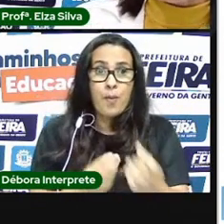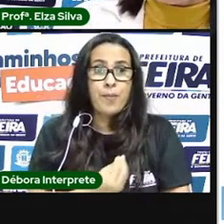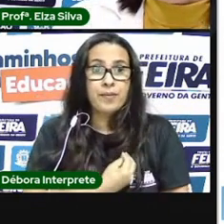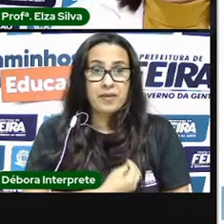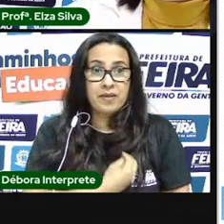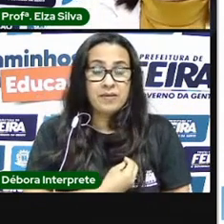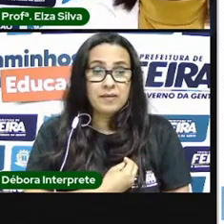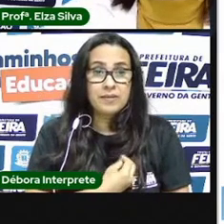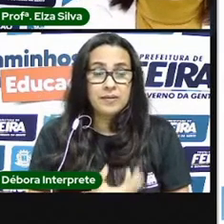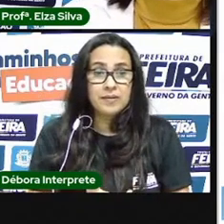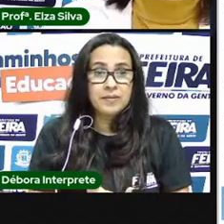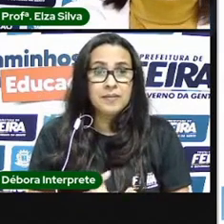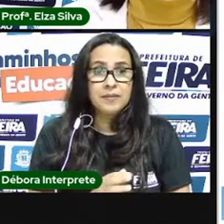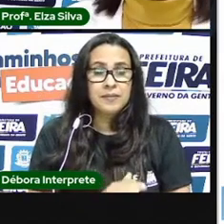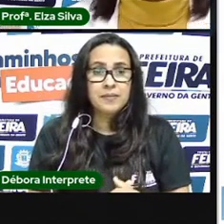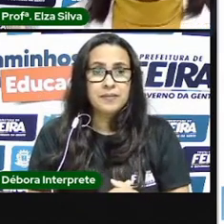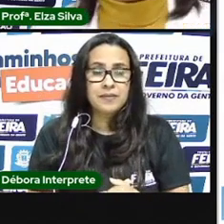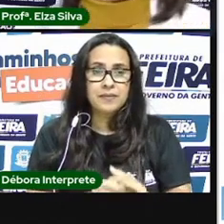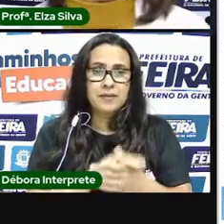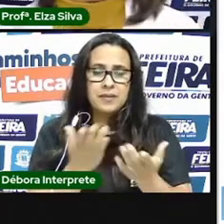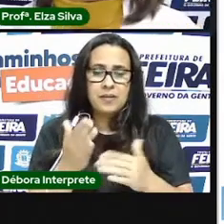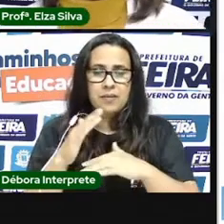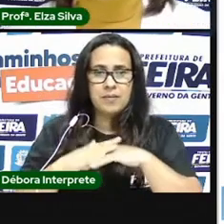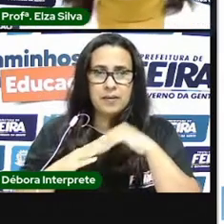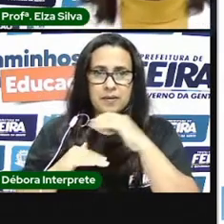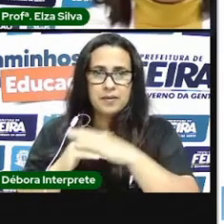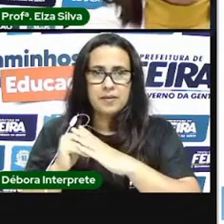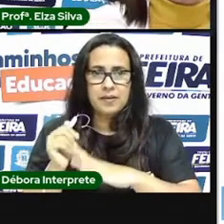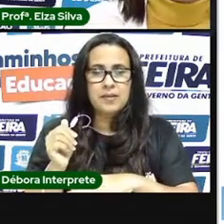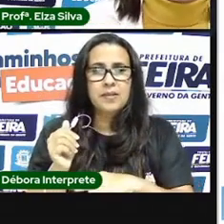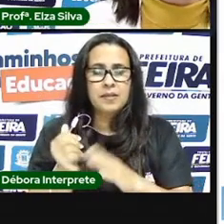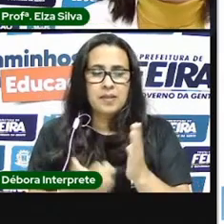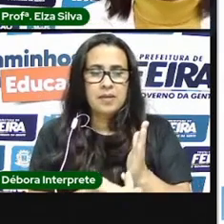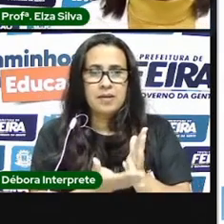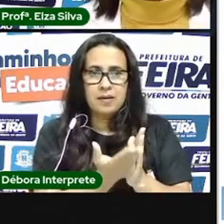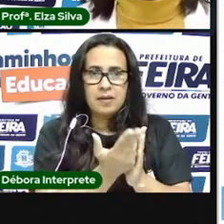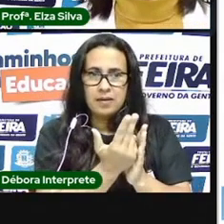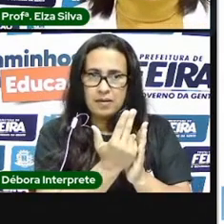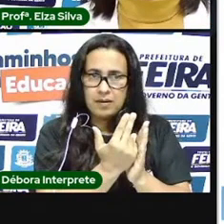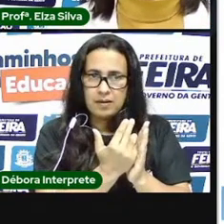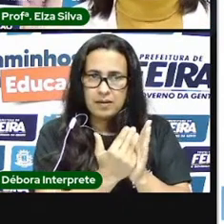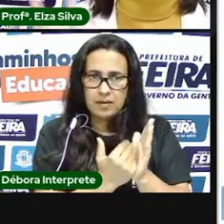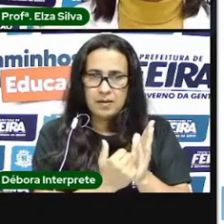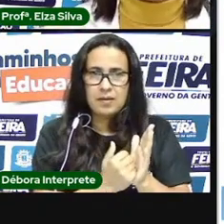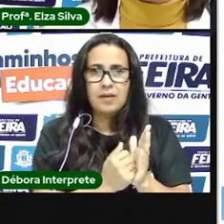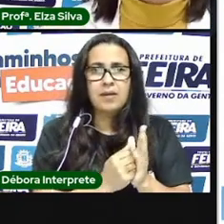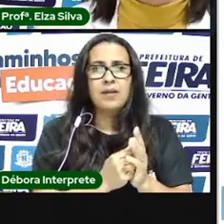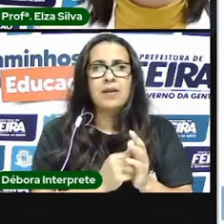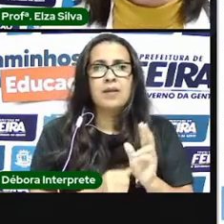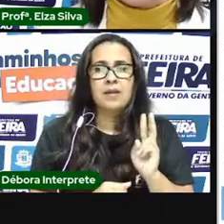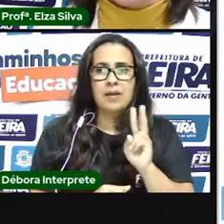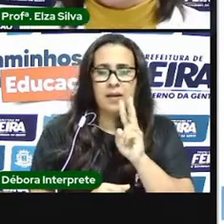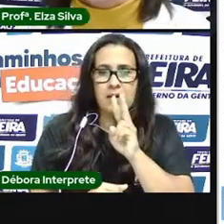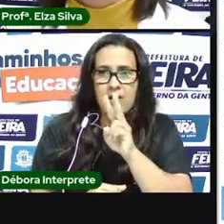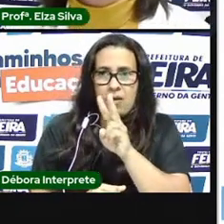o artista ele fez esse retrato com base em outro retrato que foi fisgado